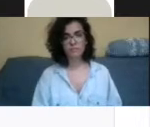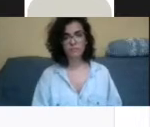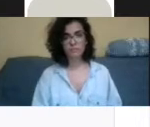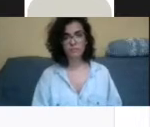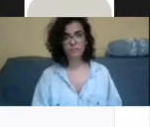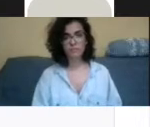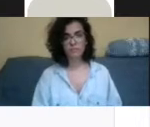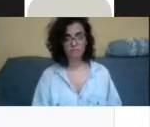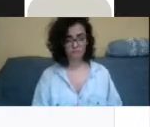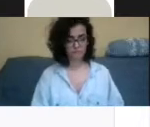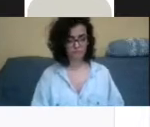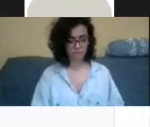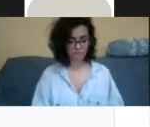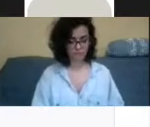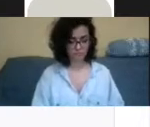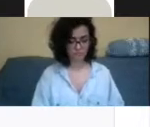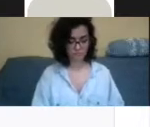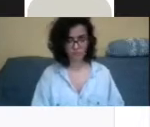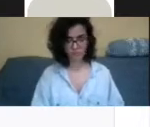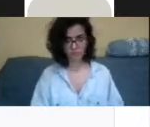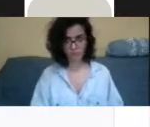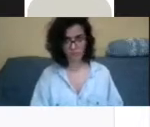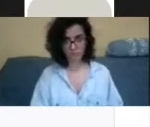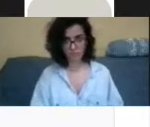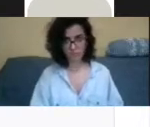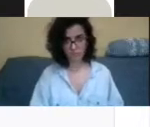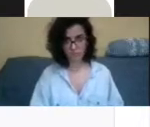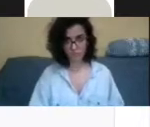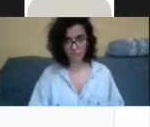Gente, a gente está tendo um probleminha com a Sabrina aqui, que congelou.